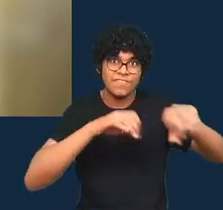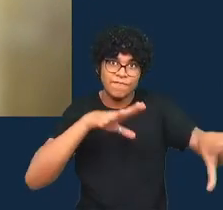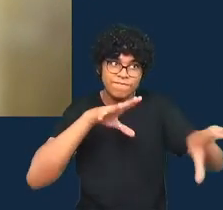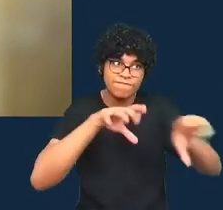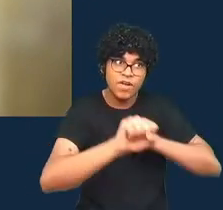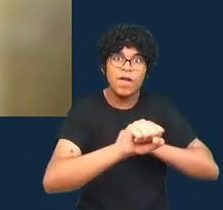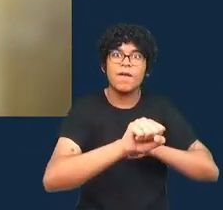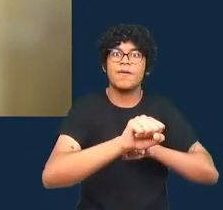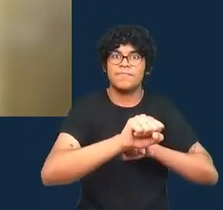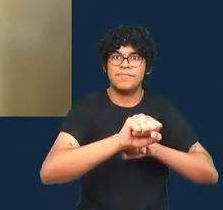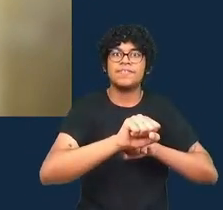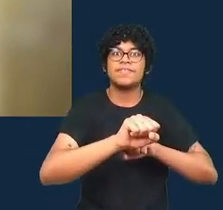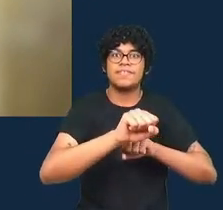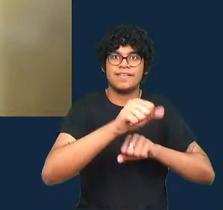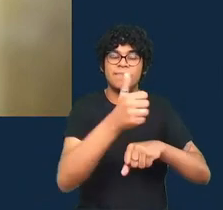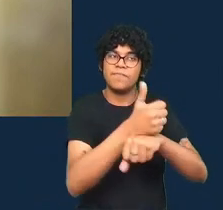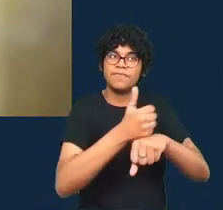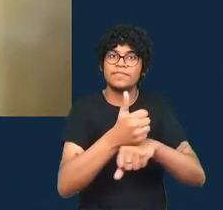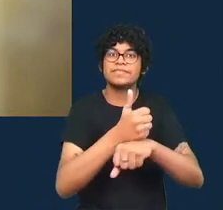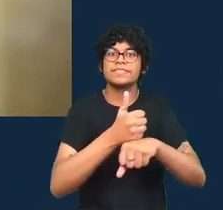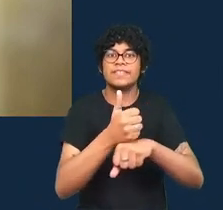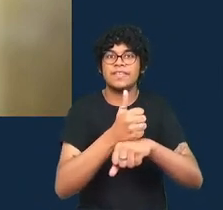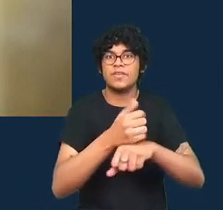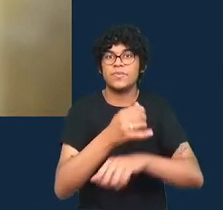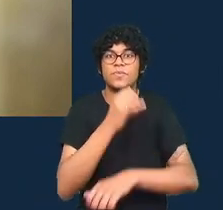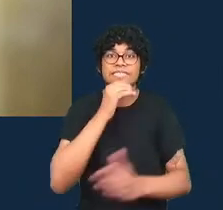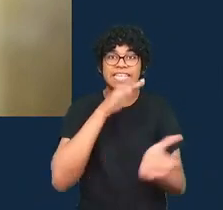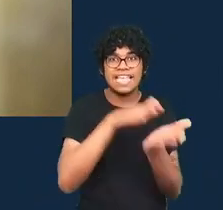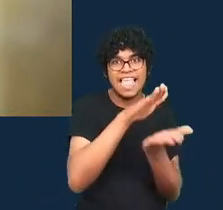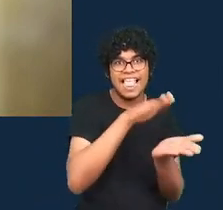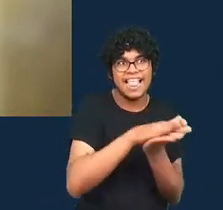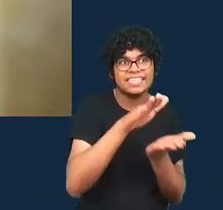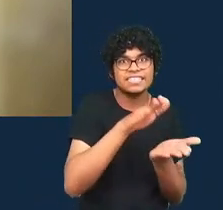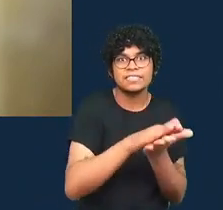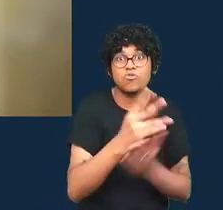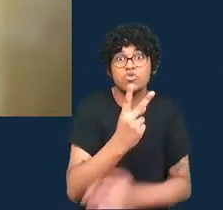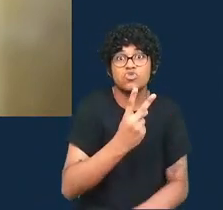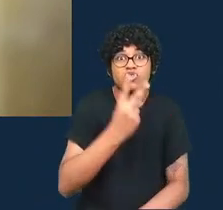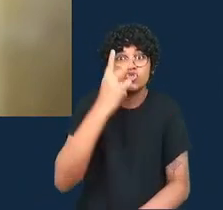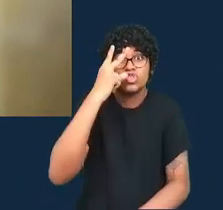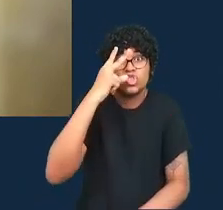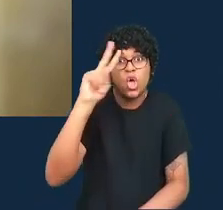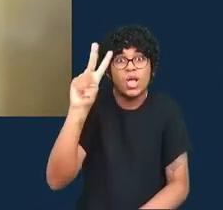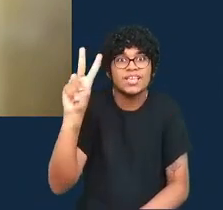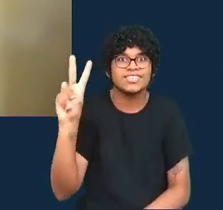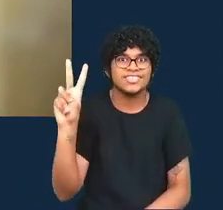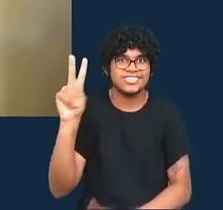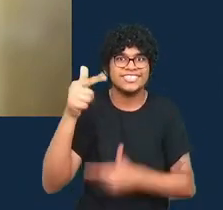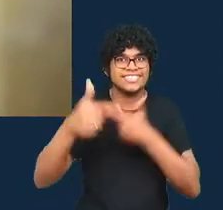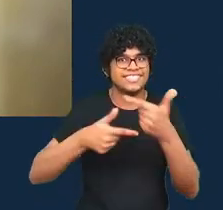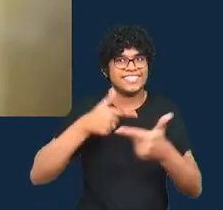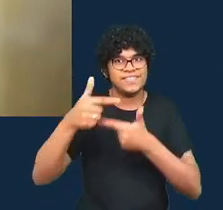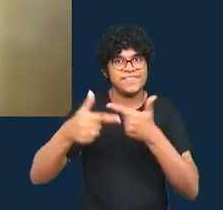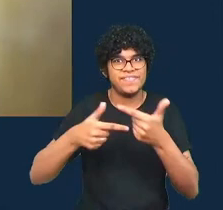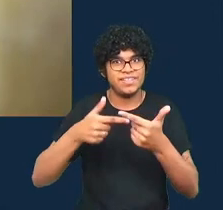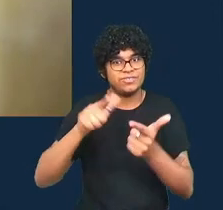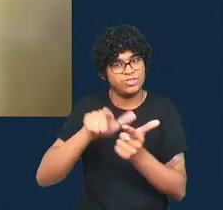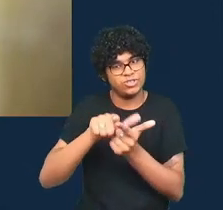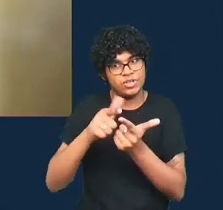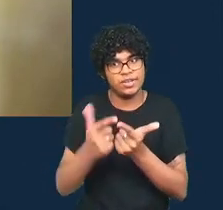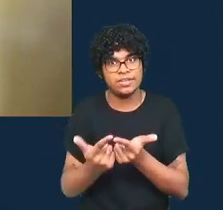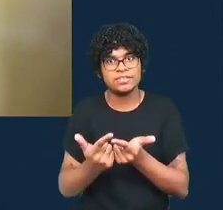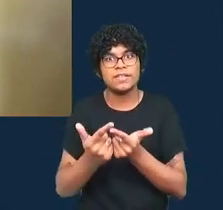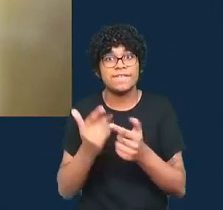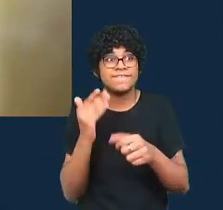fazer com que um editor tire dois dias do seu trabalho de jornalismo para ir para uma